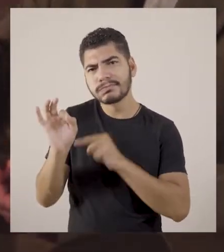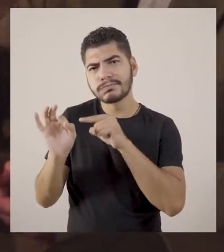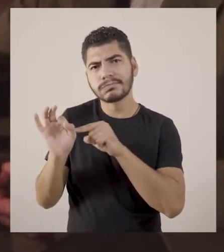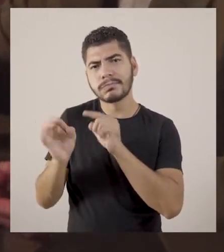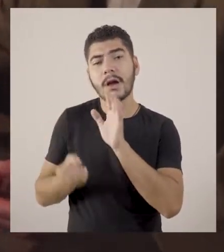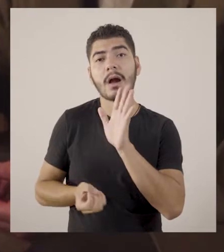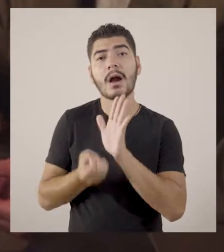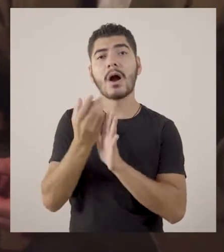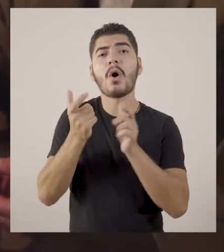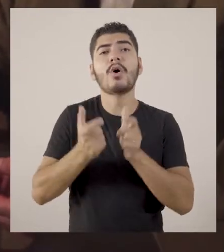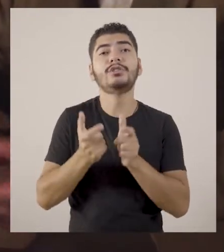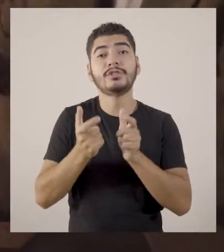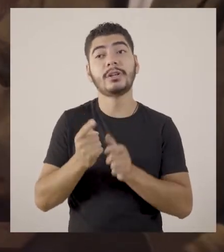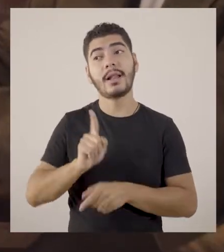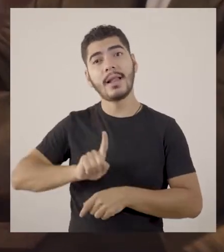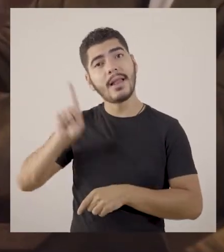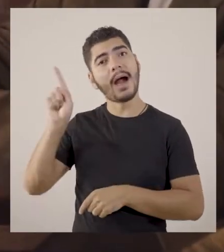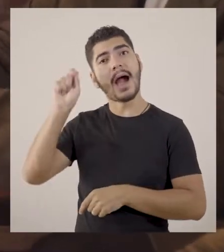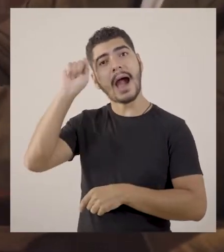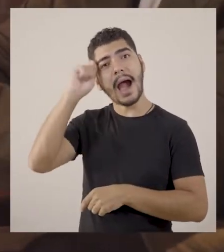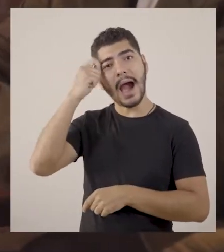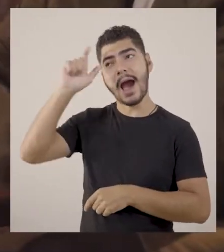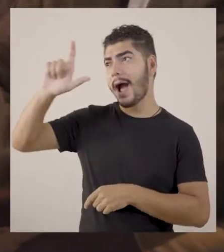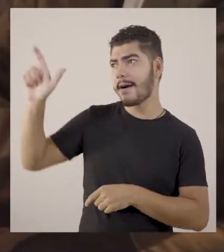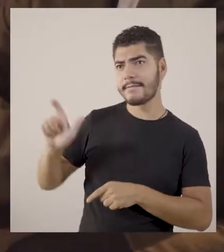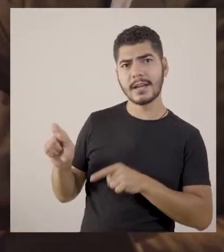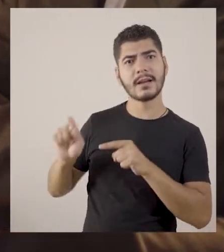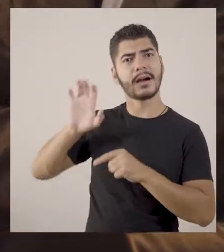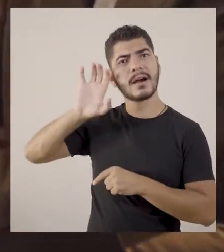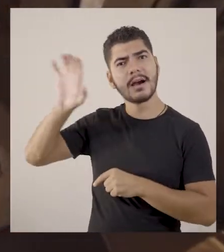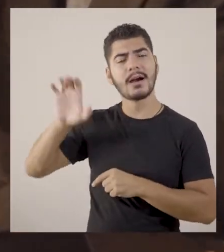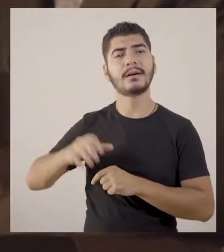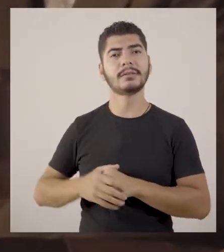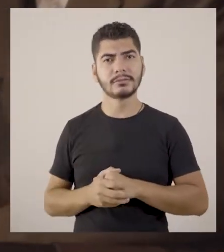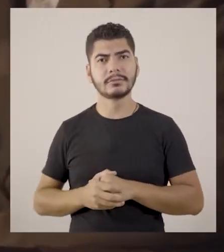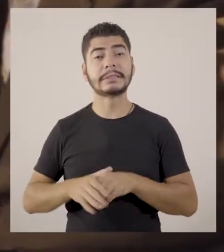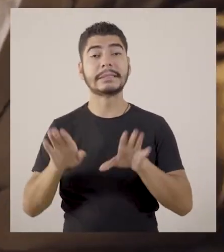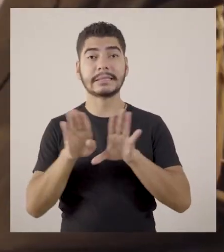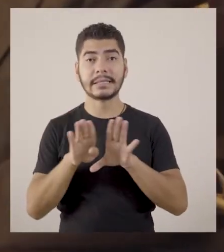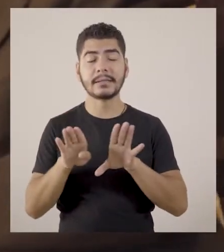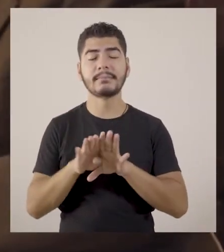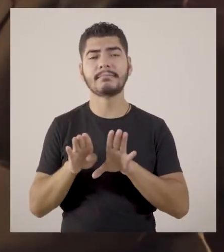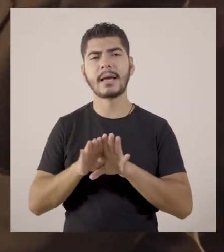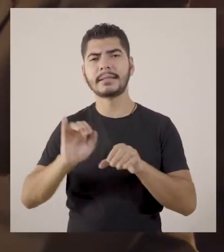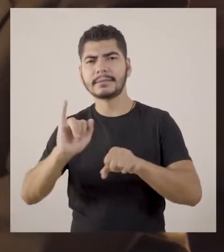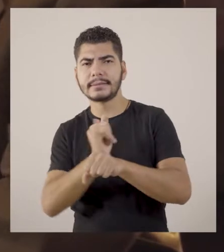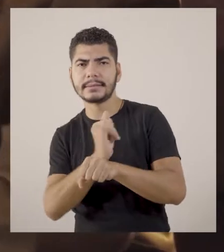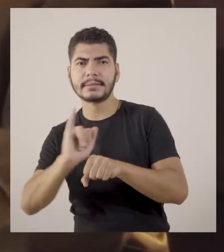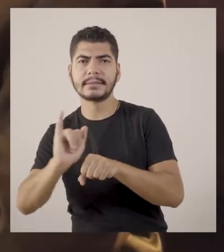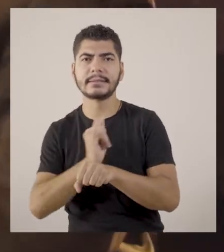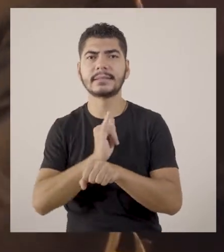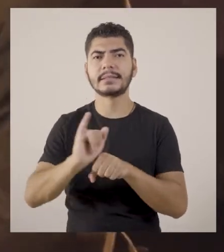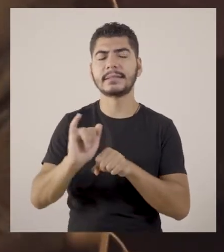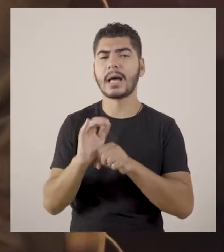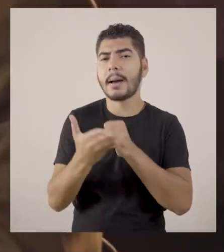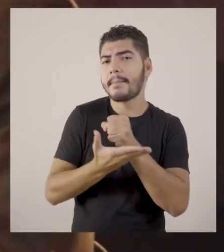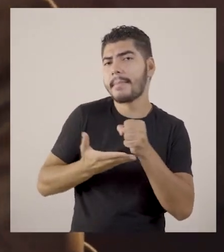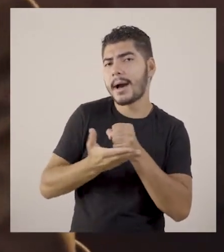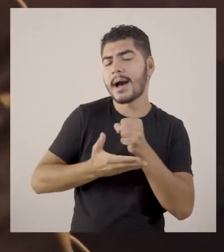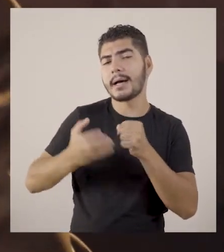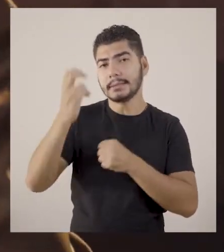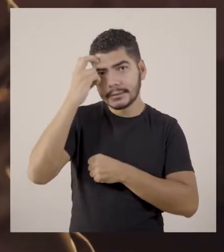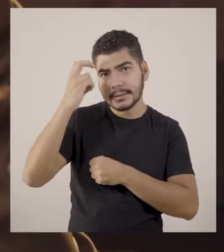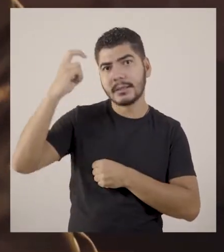origem lá no continente... continente africano. Sim, sim, no continente africano. Também que suas técnicas têm bases na